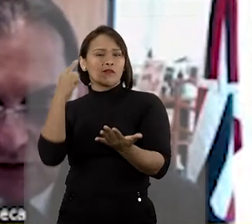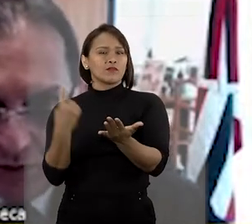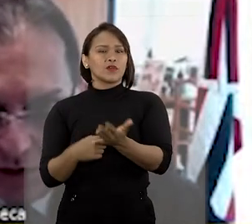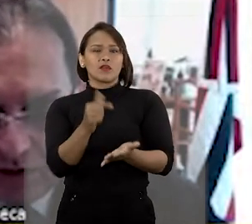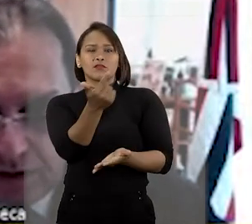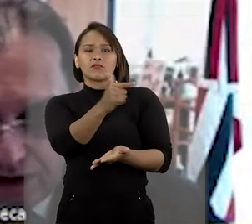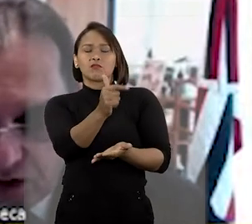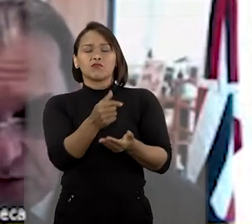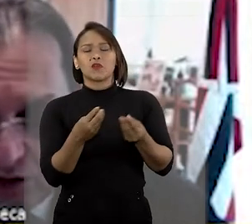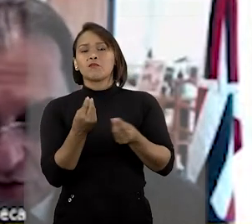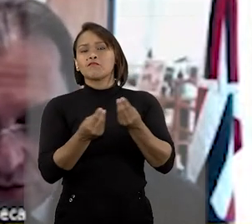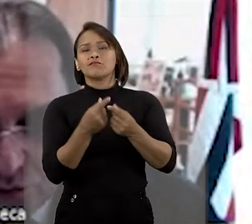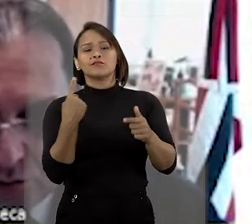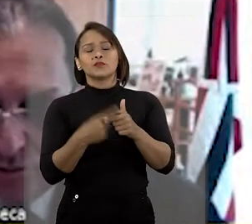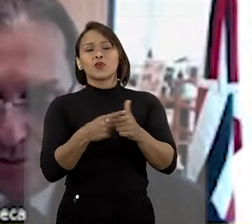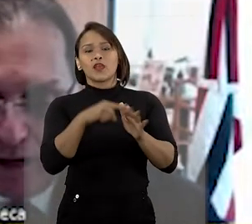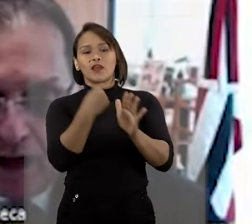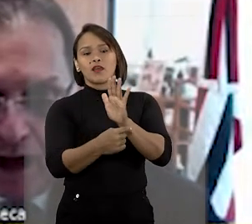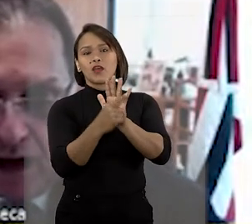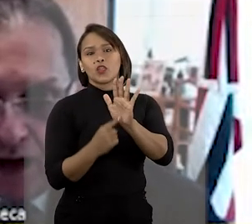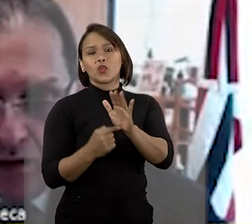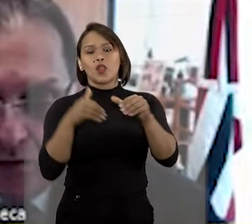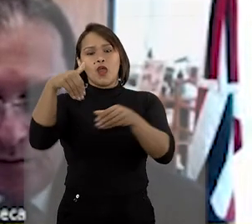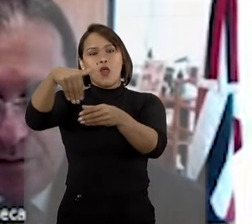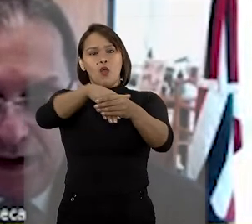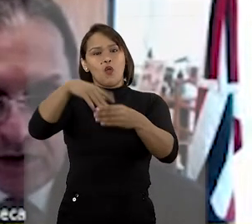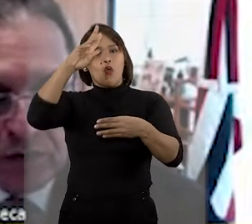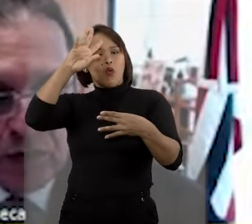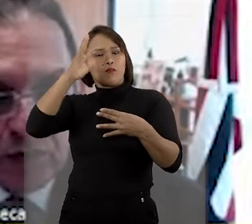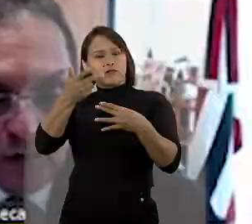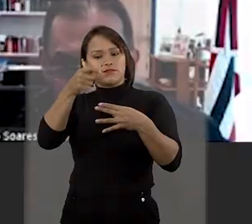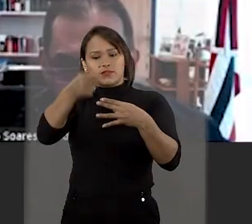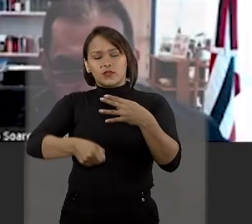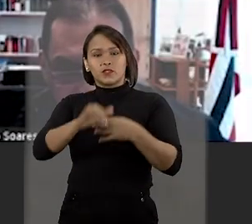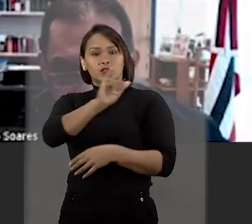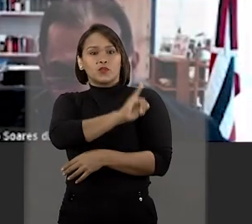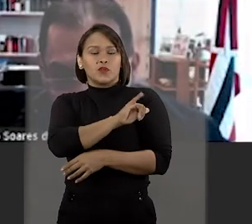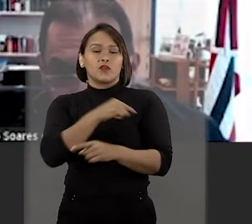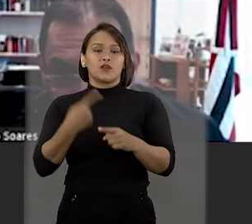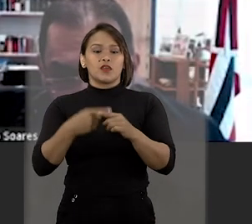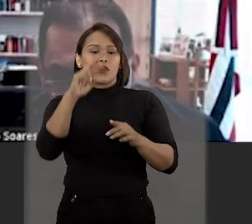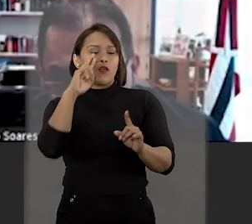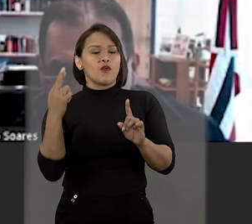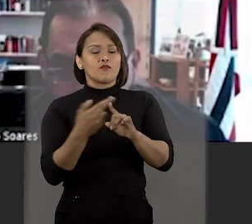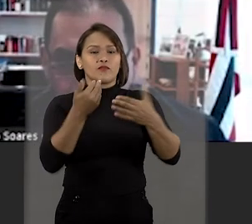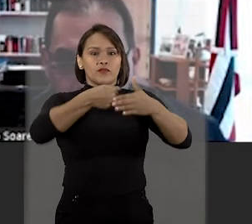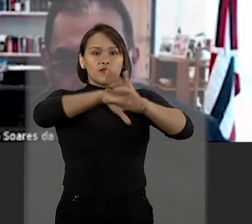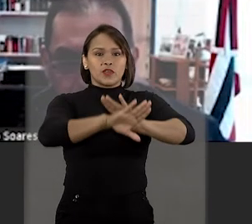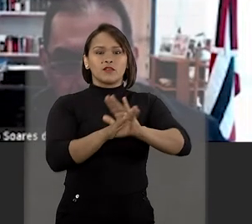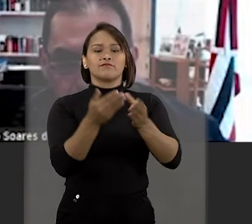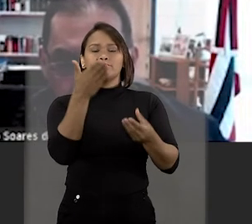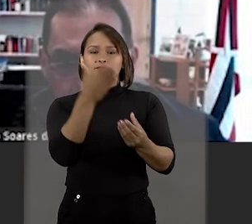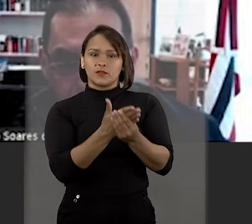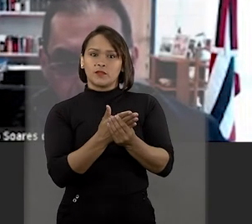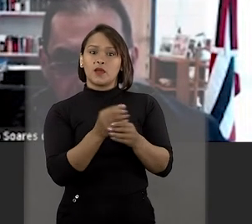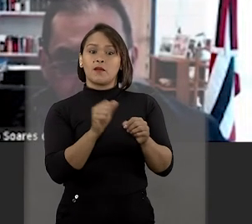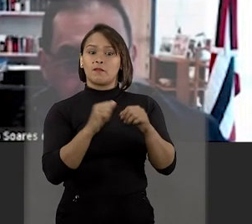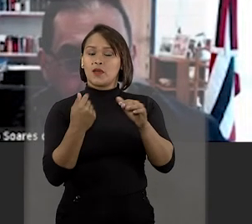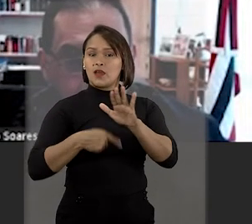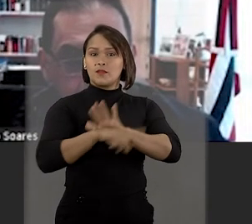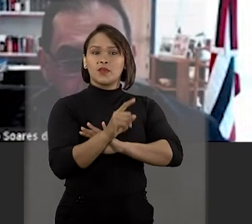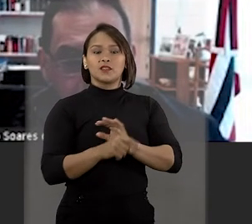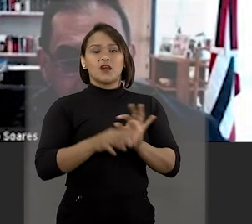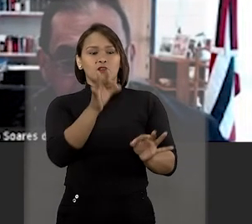afirmou que não teria sentido anular o acordo do Tribunal de Justiça do Rio, que referendou o último arquivamento do caso